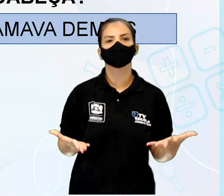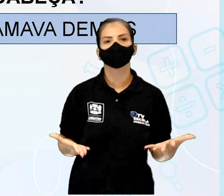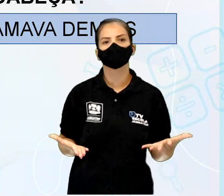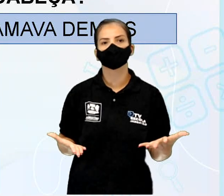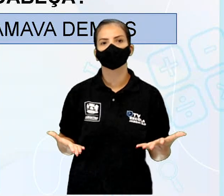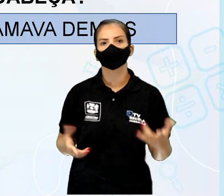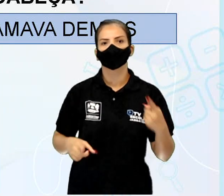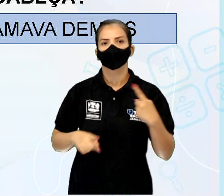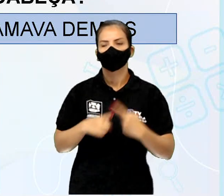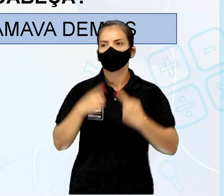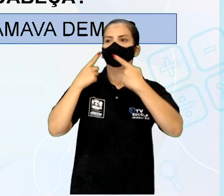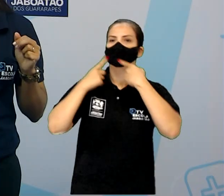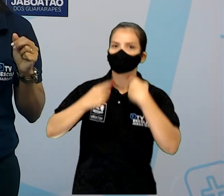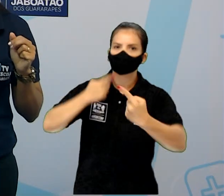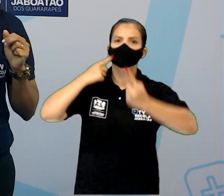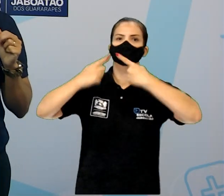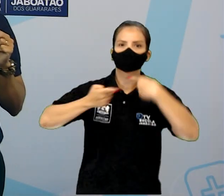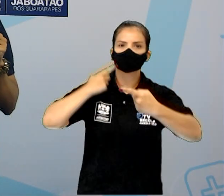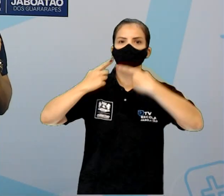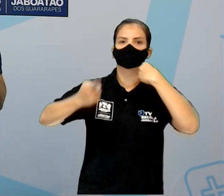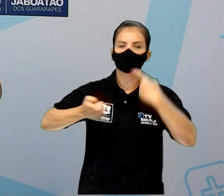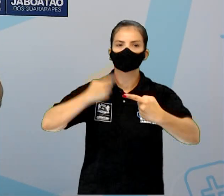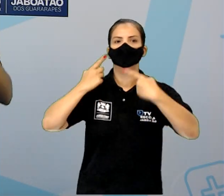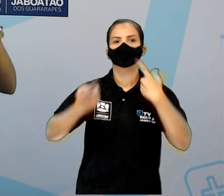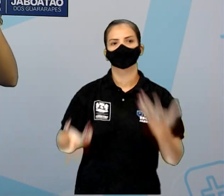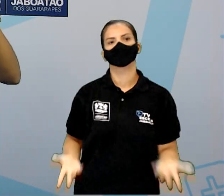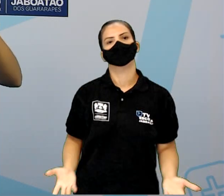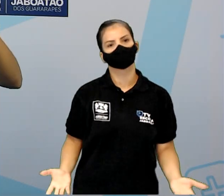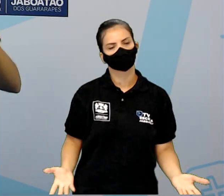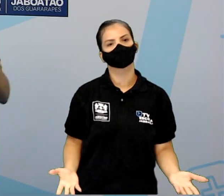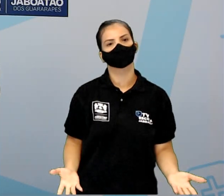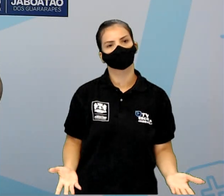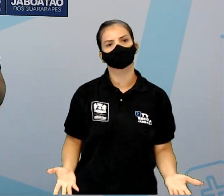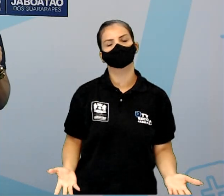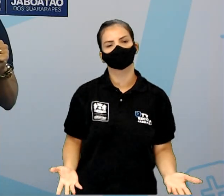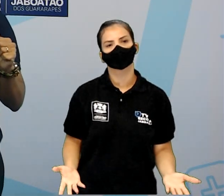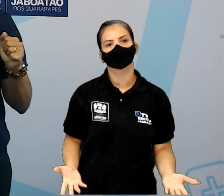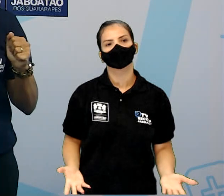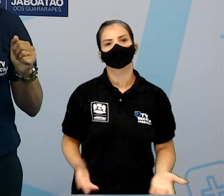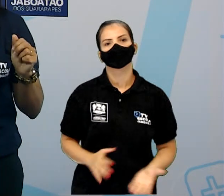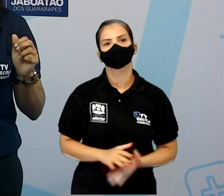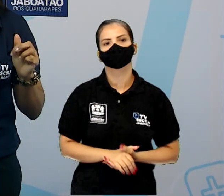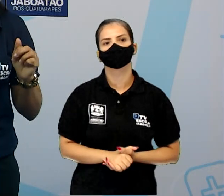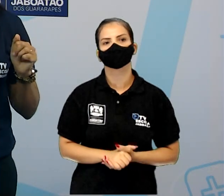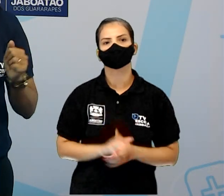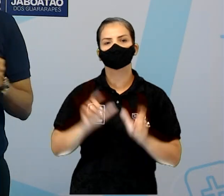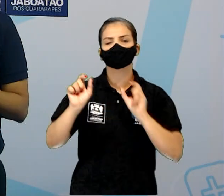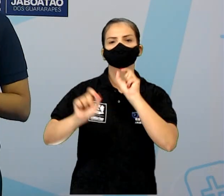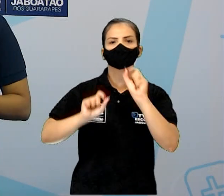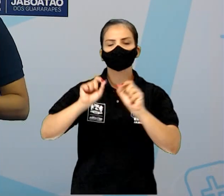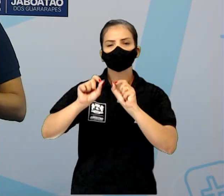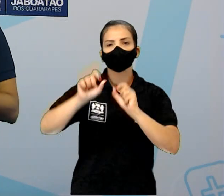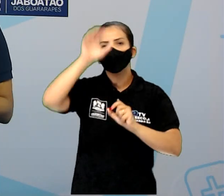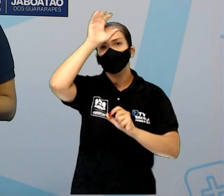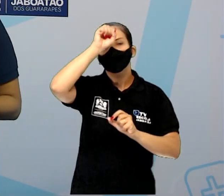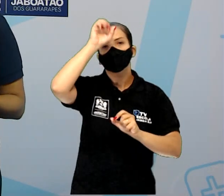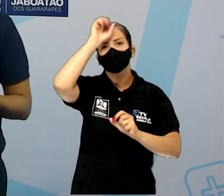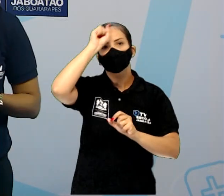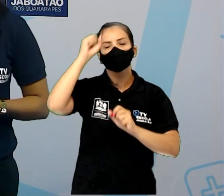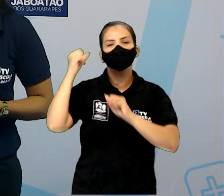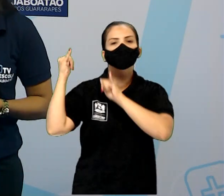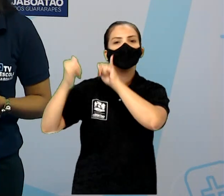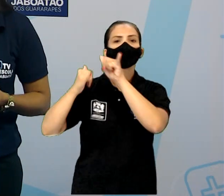Por que reclamava demais? Né? Mereceu ficar de cabeça para baixo. O que aprendemos com essa lenda? O que